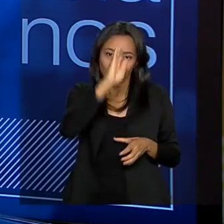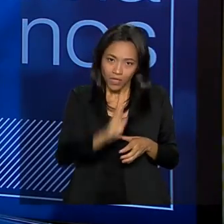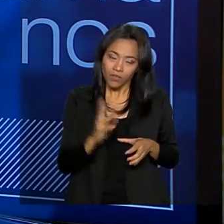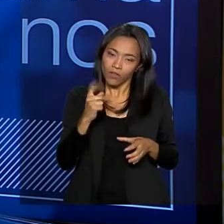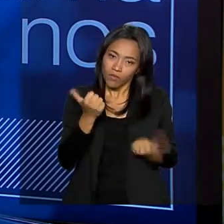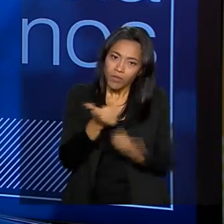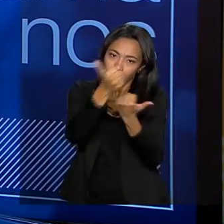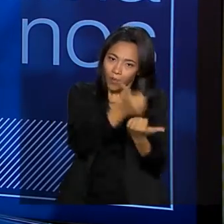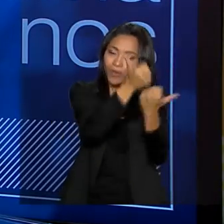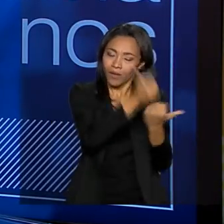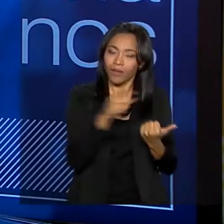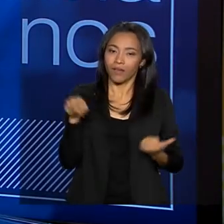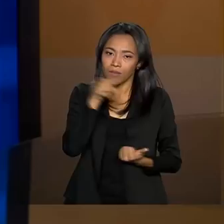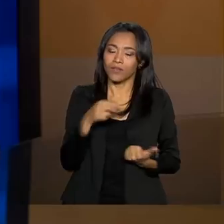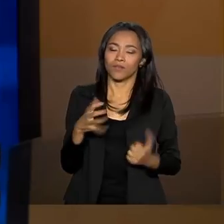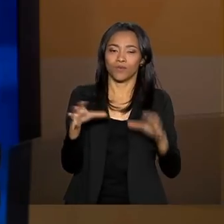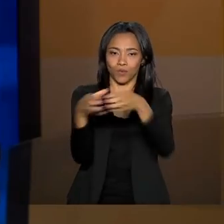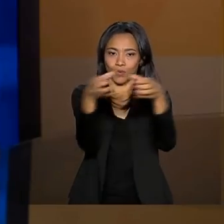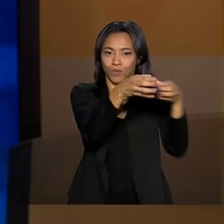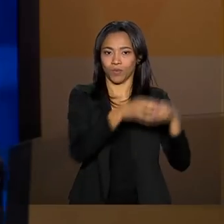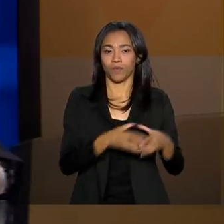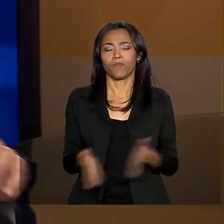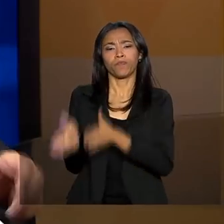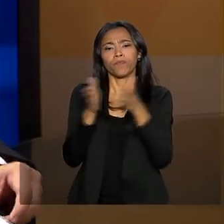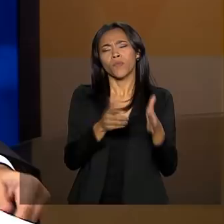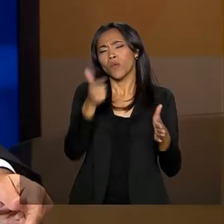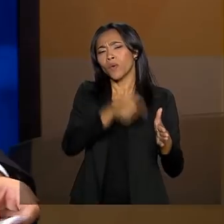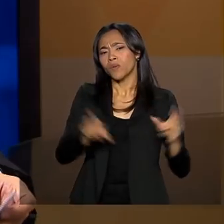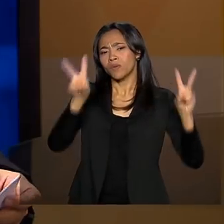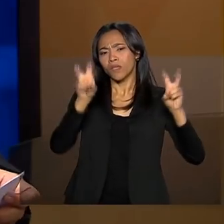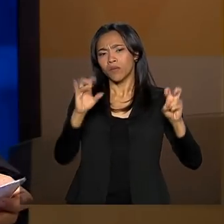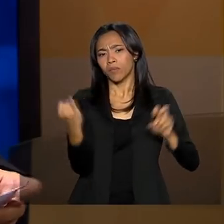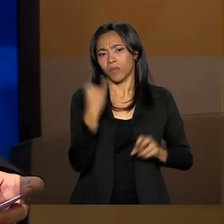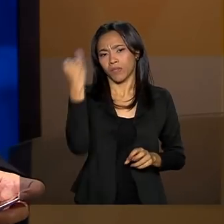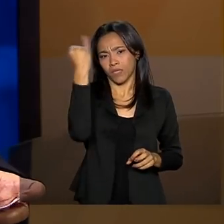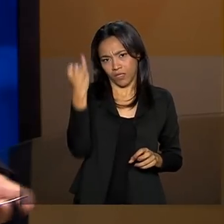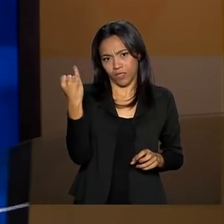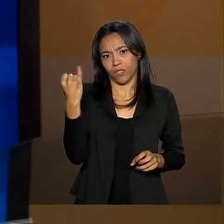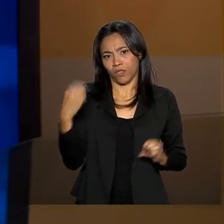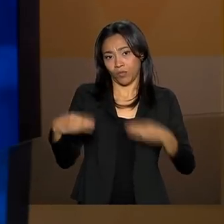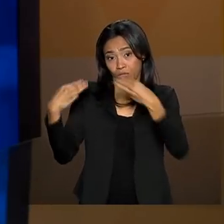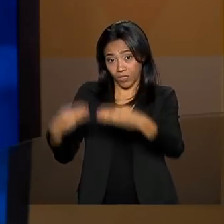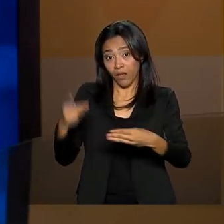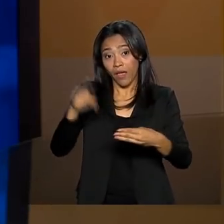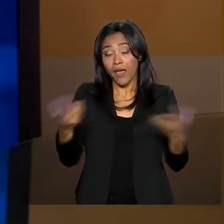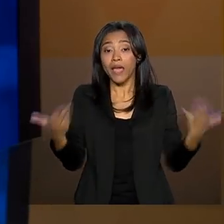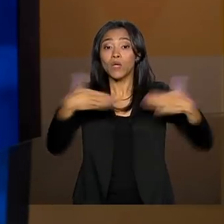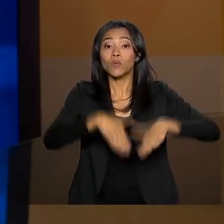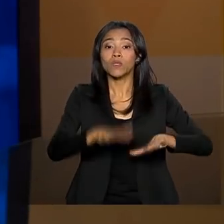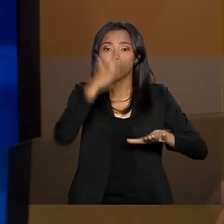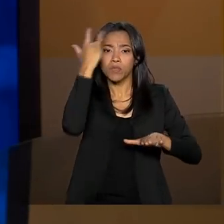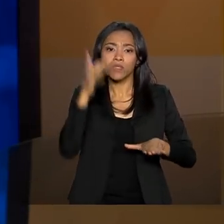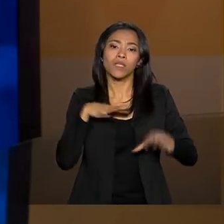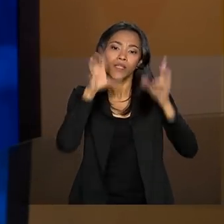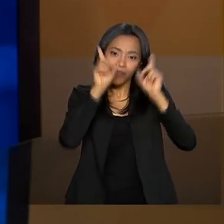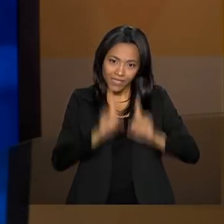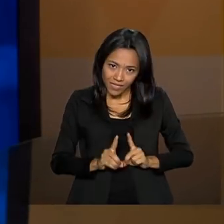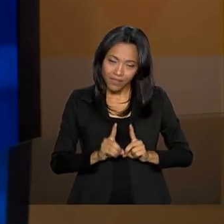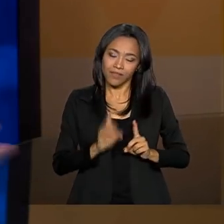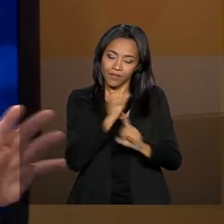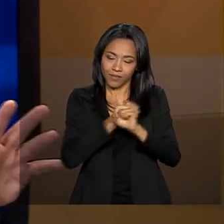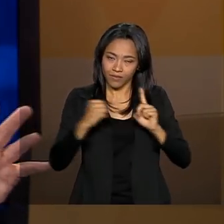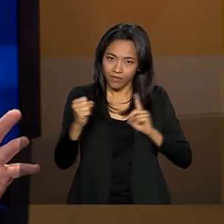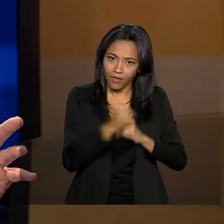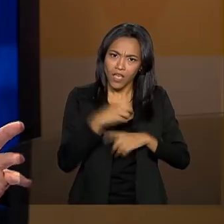fortalecendo esses grupos também. Outra área temática importante do Ministério é a questão da inclusão das pessoas com deficiência na nossa sociedade.